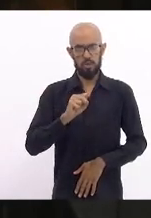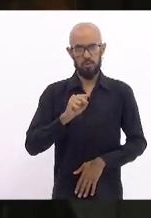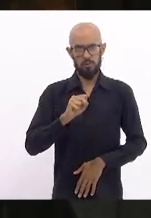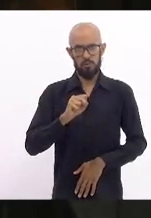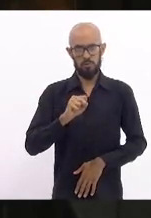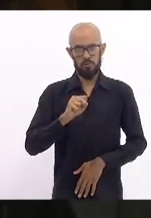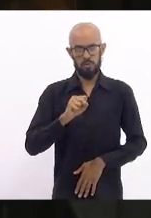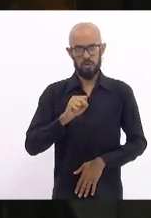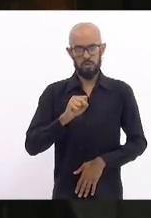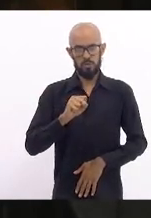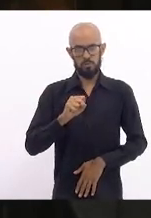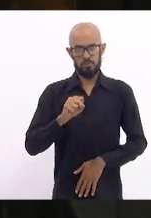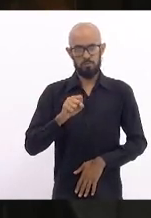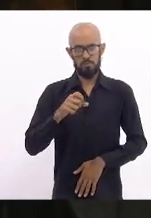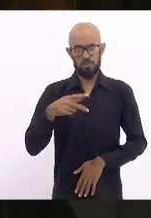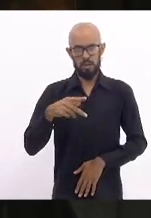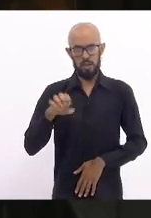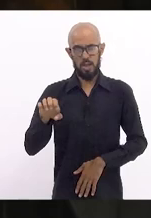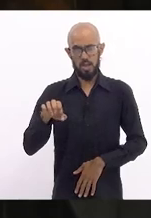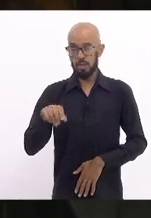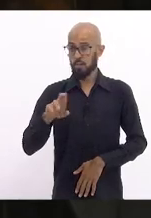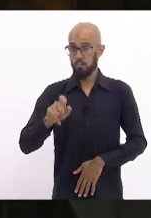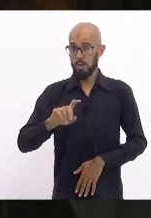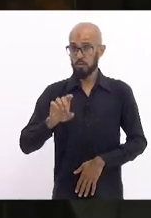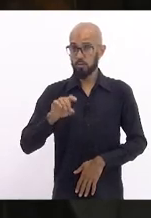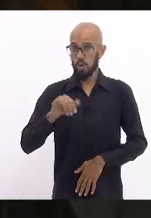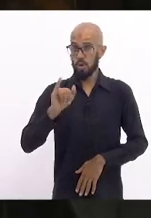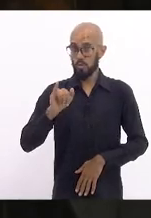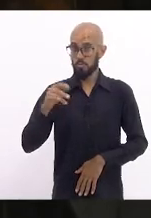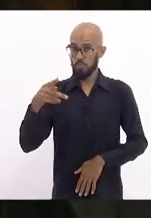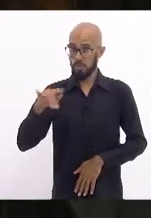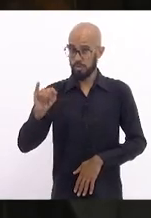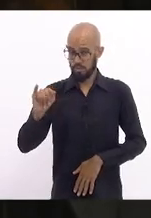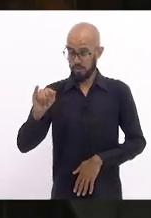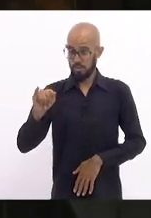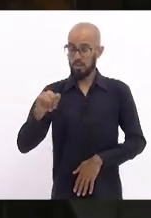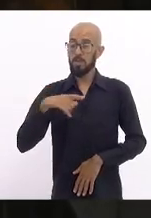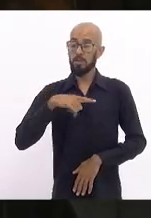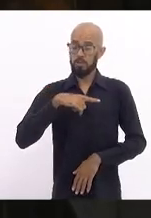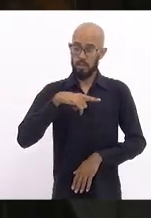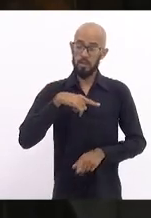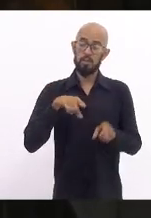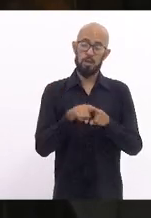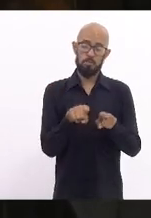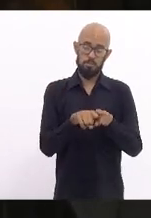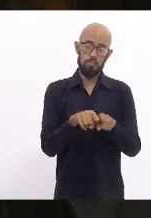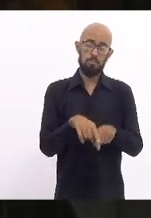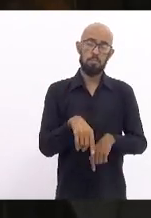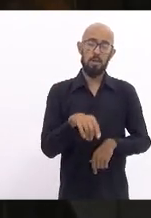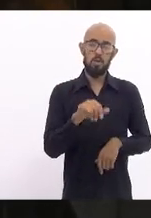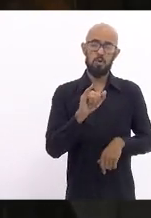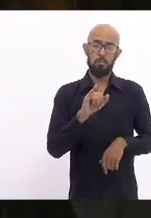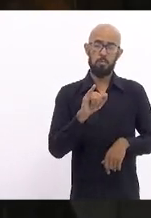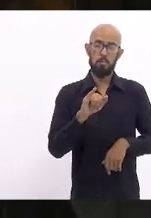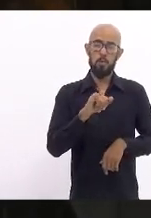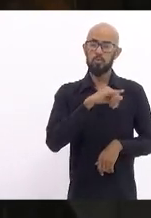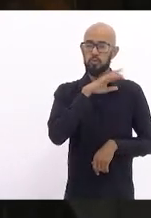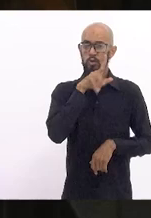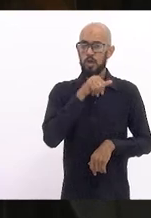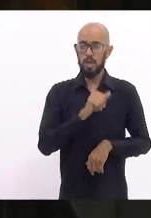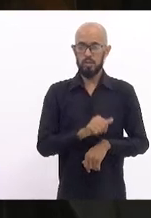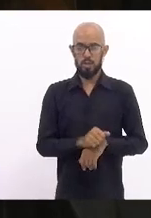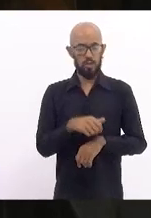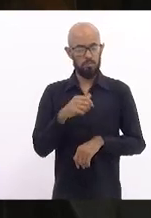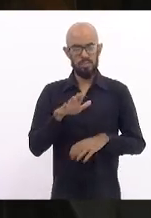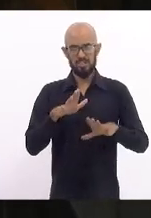também é do Imposto de Renda. Eu ainda não vi por dentro como é que é a composição de cada